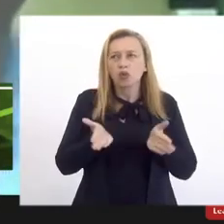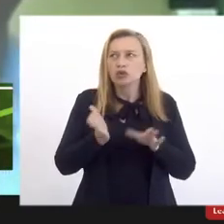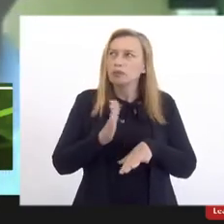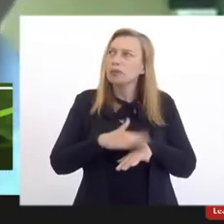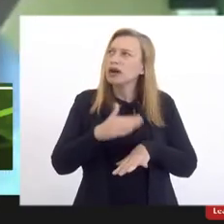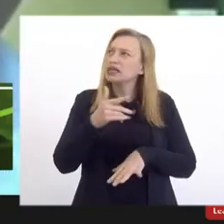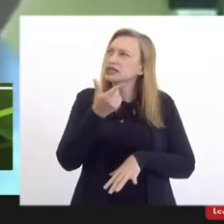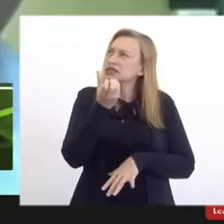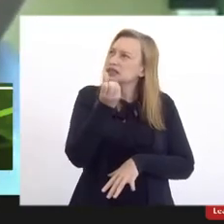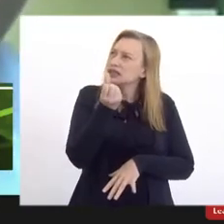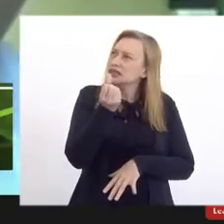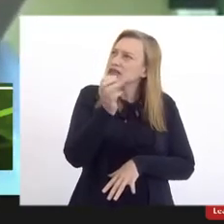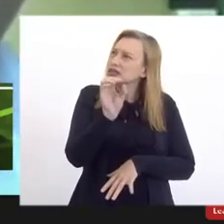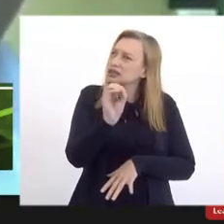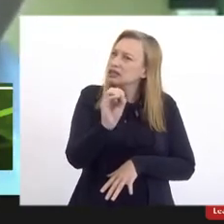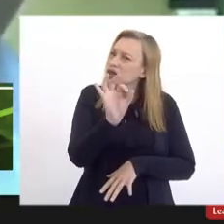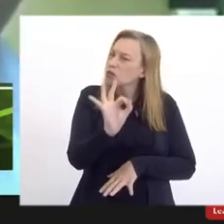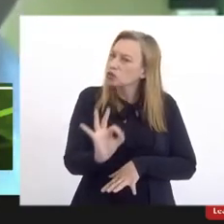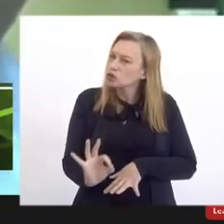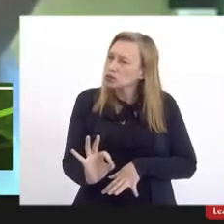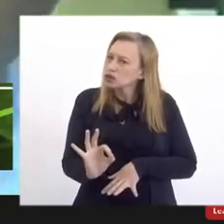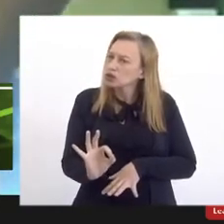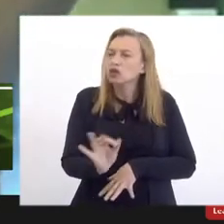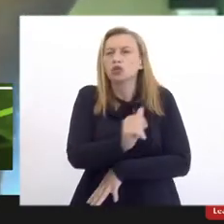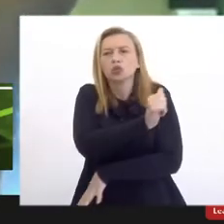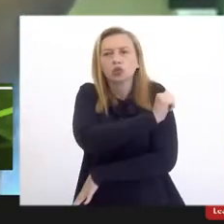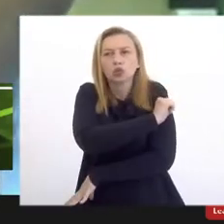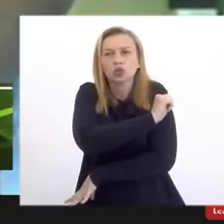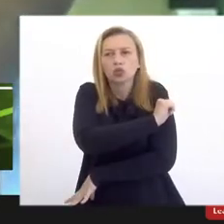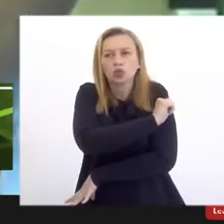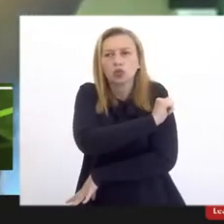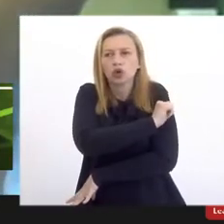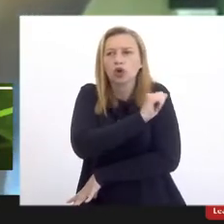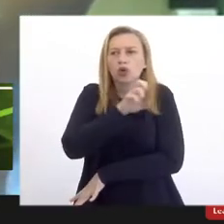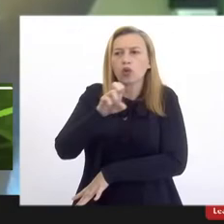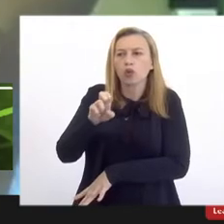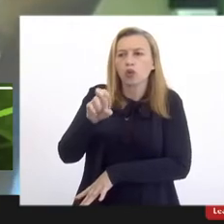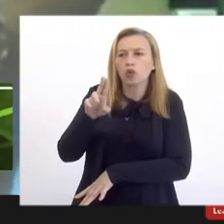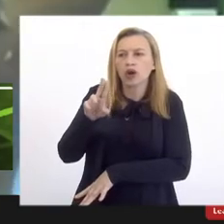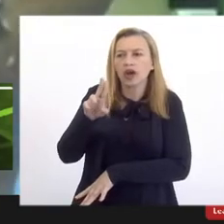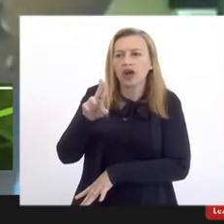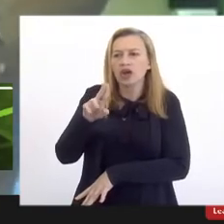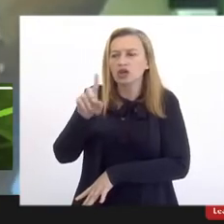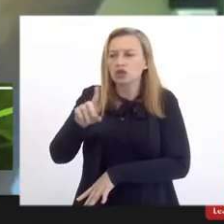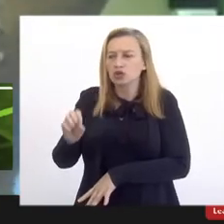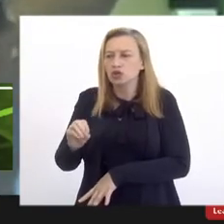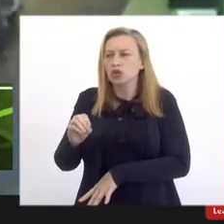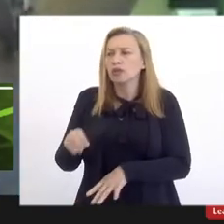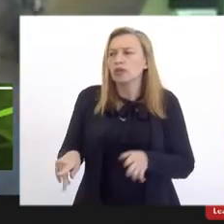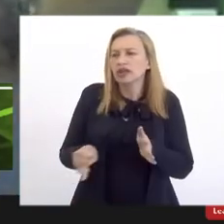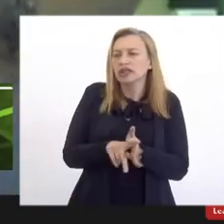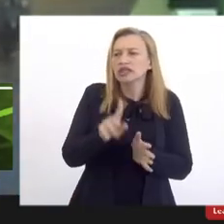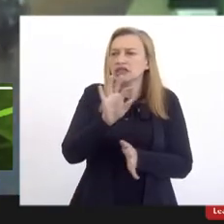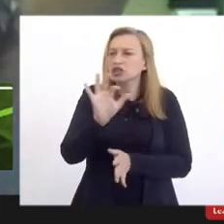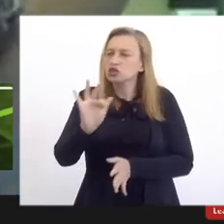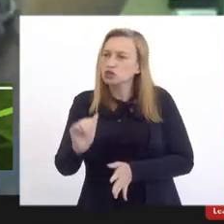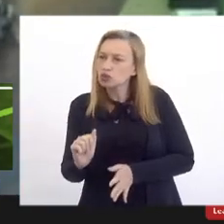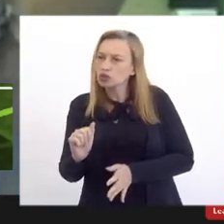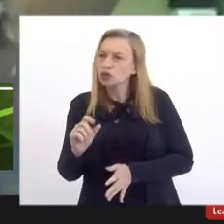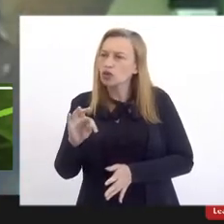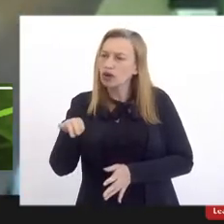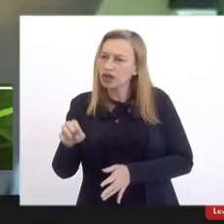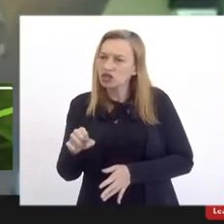mais de 60% dos alunos da UES são da Zona Oeste, alunos de graduação e pós